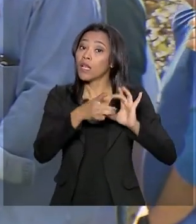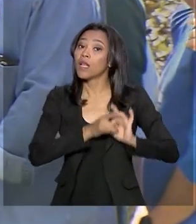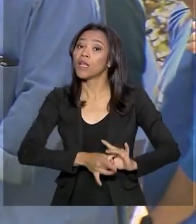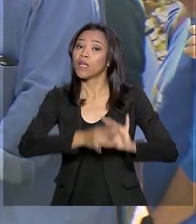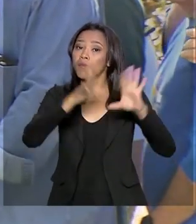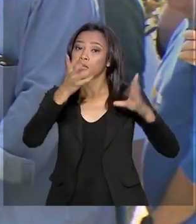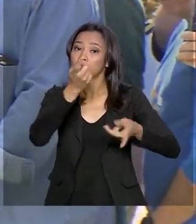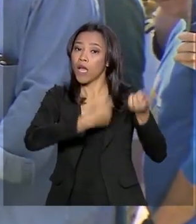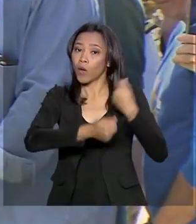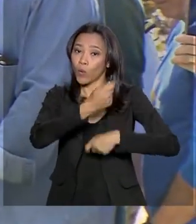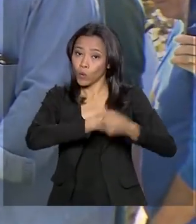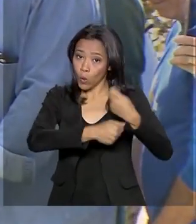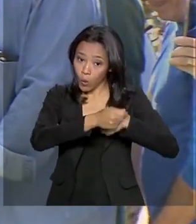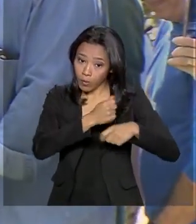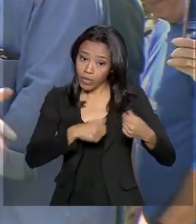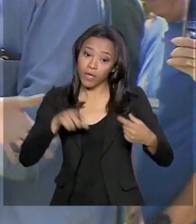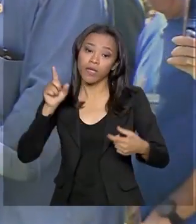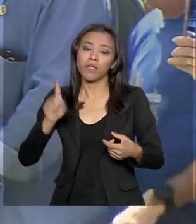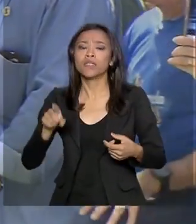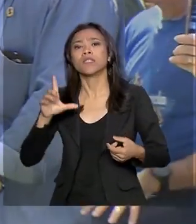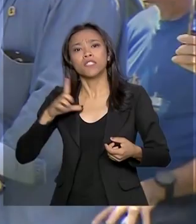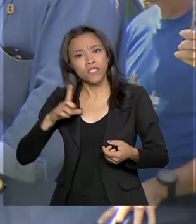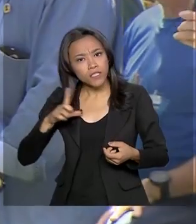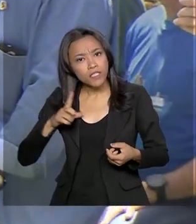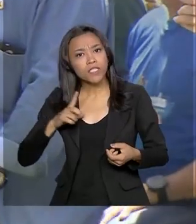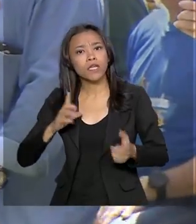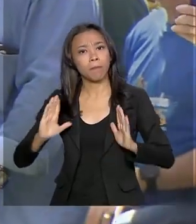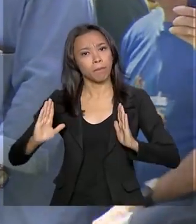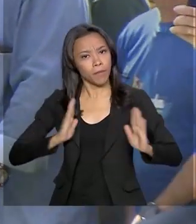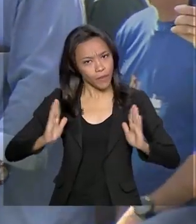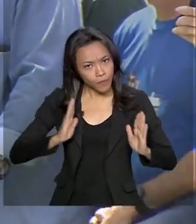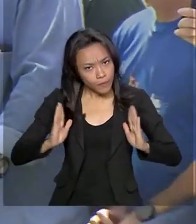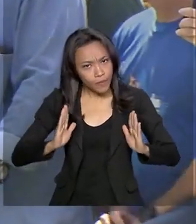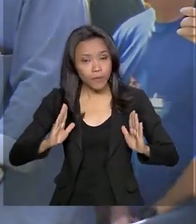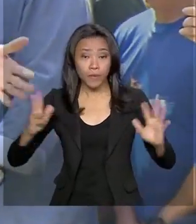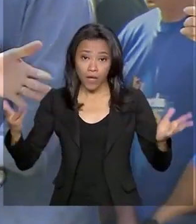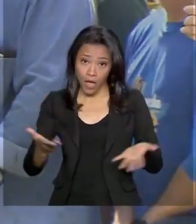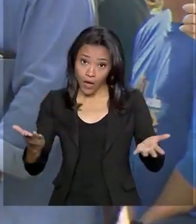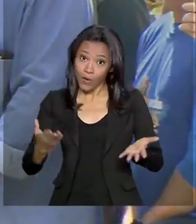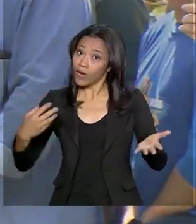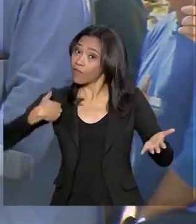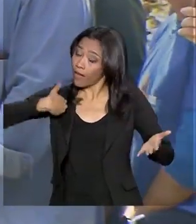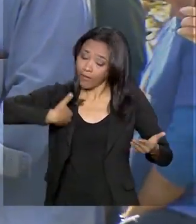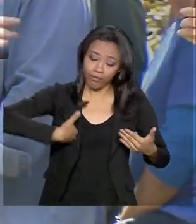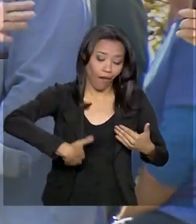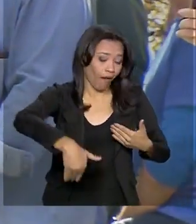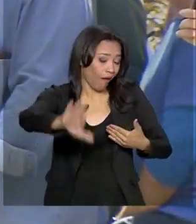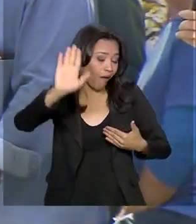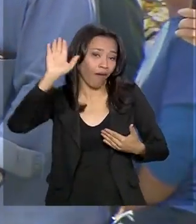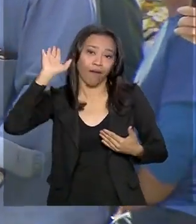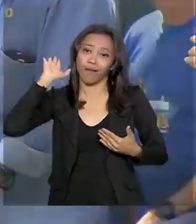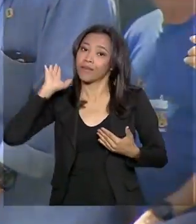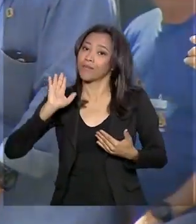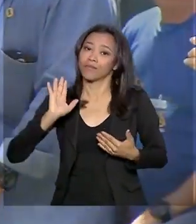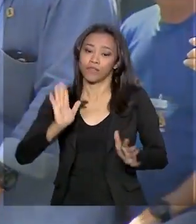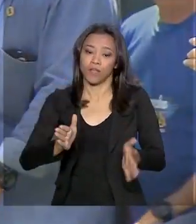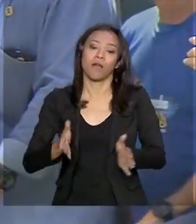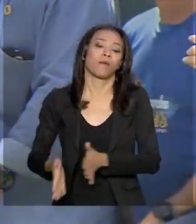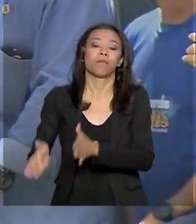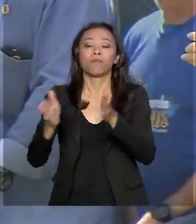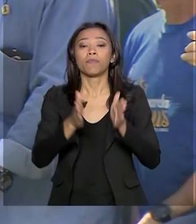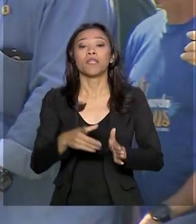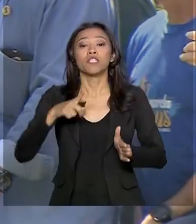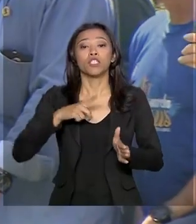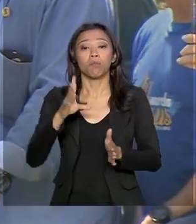o atestado de óbito tinha validade. Agora vale a vida toda, afinal de contas, ele morreu. Tinha uma